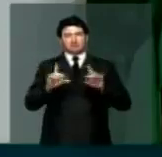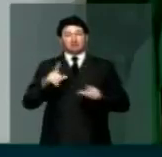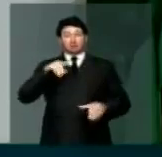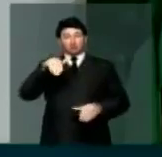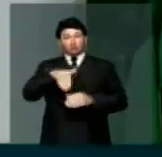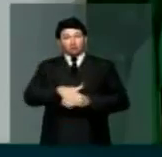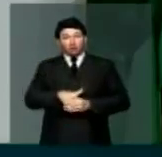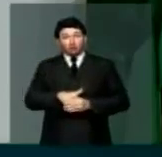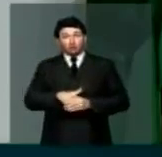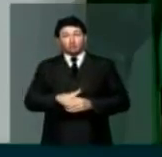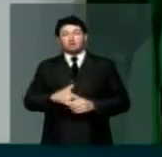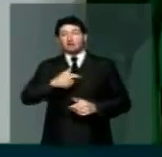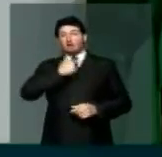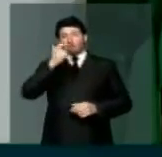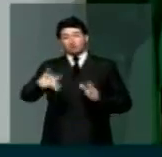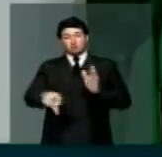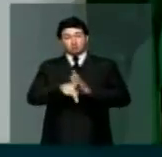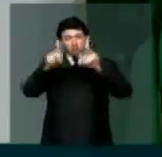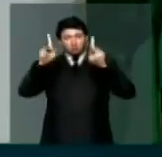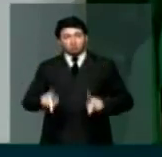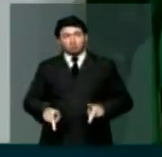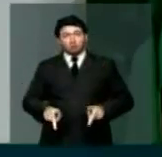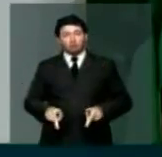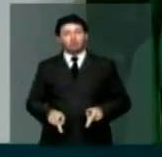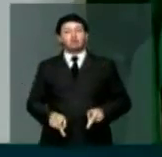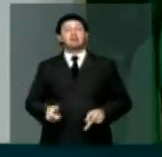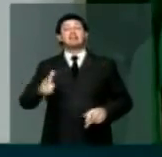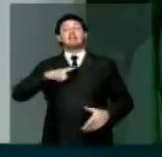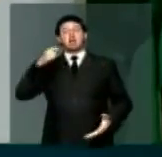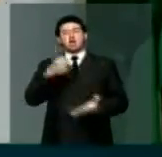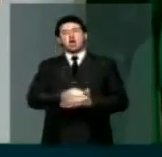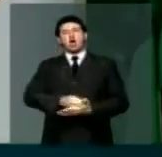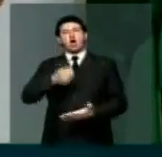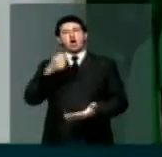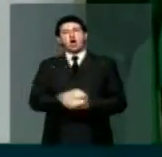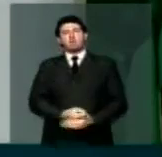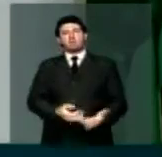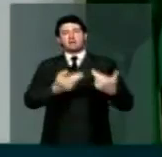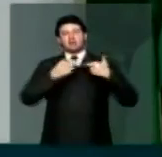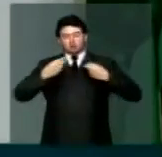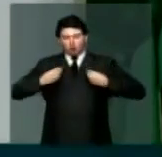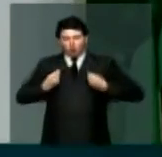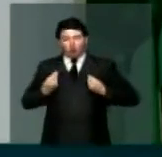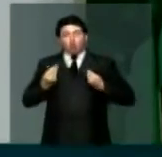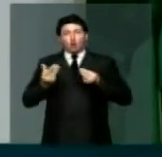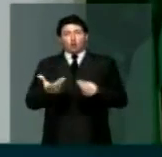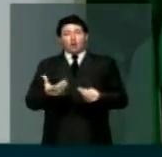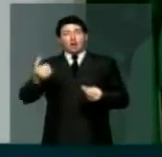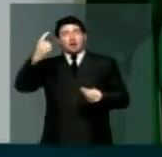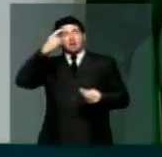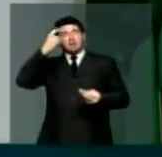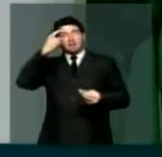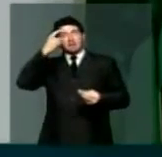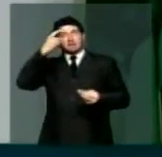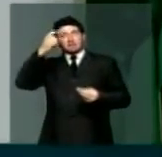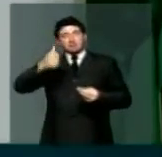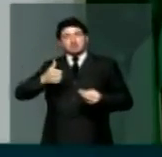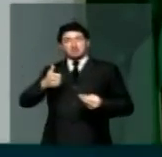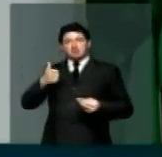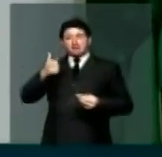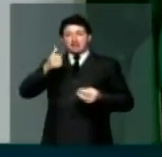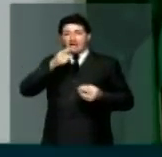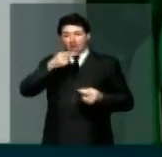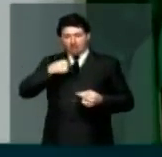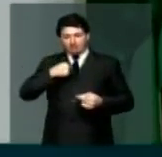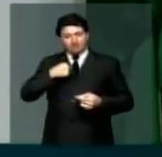tendo o voto e a voz da nossa gente, tem a obrigação de se doar e pensar antes de água